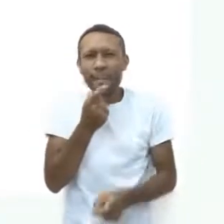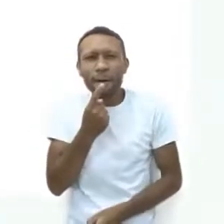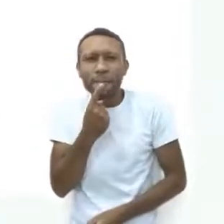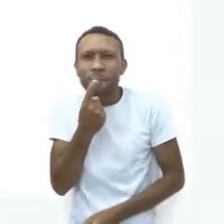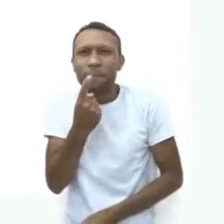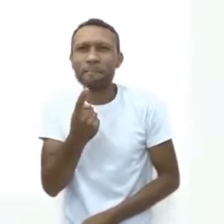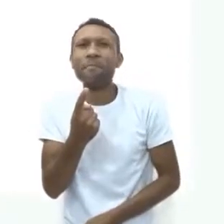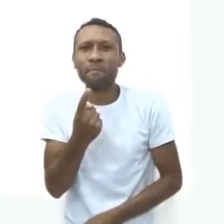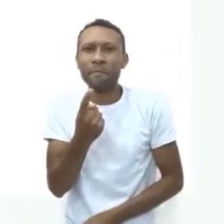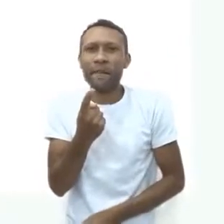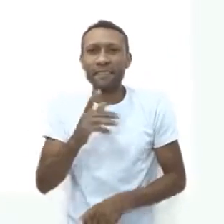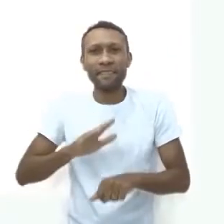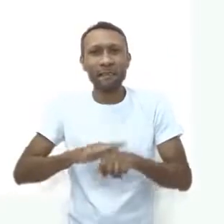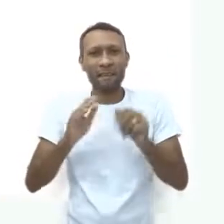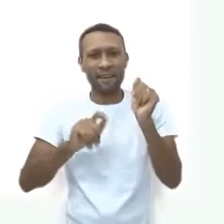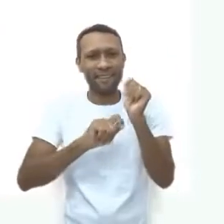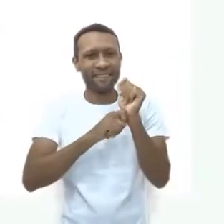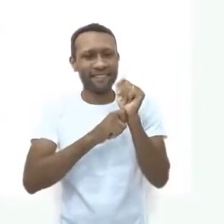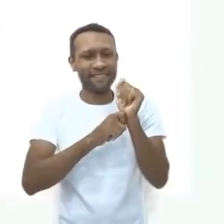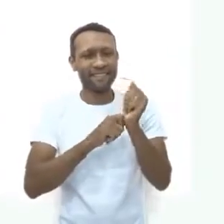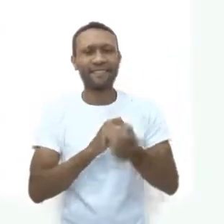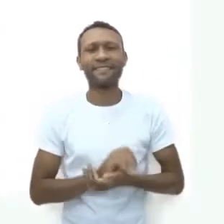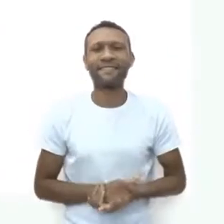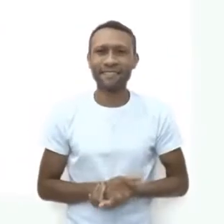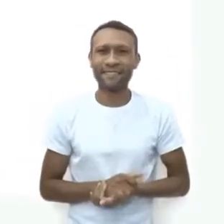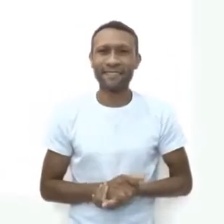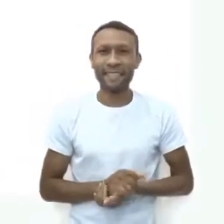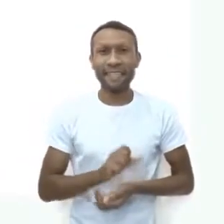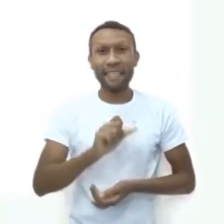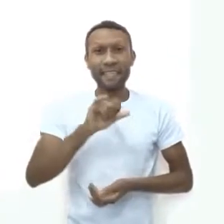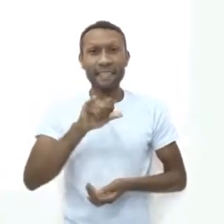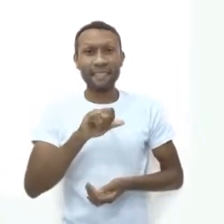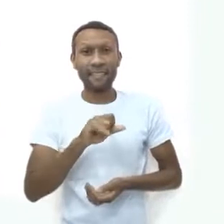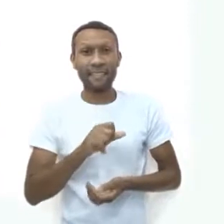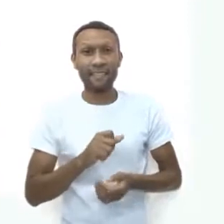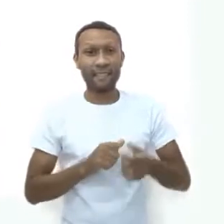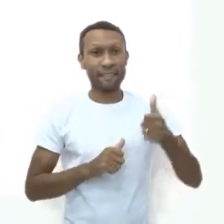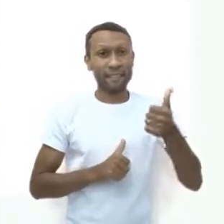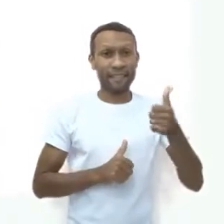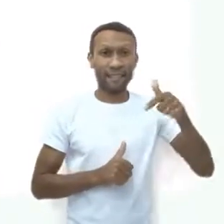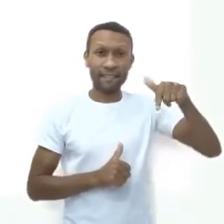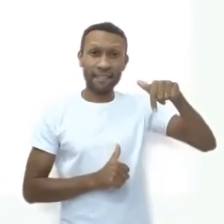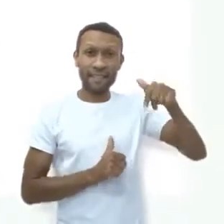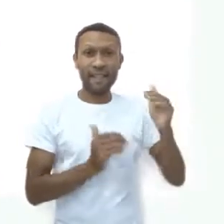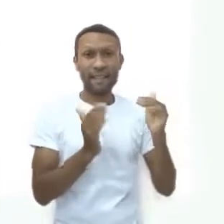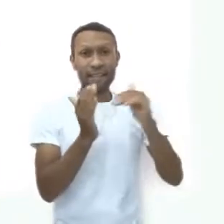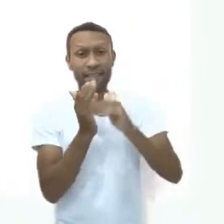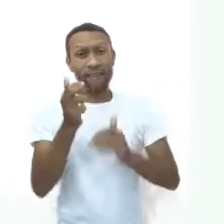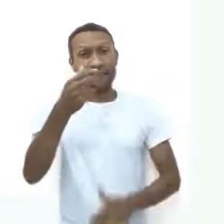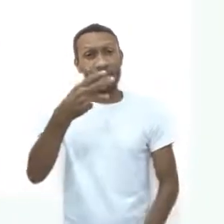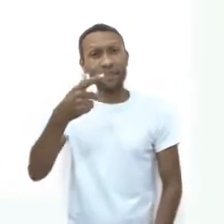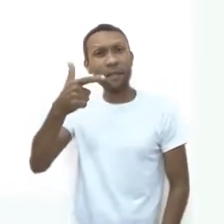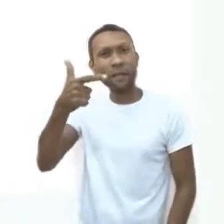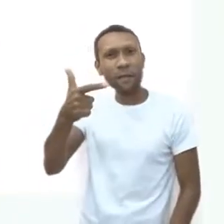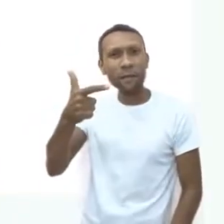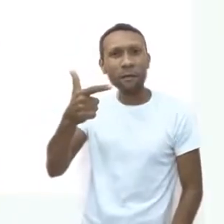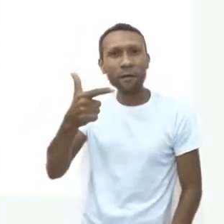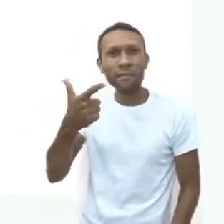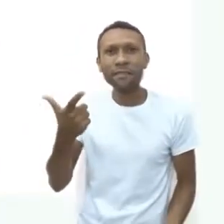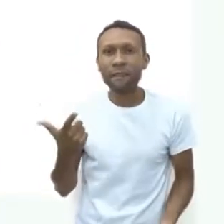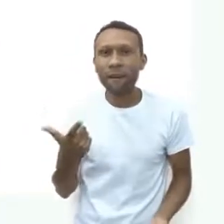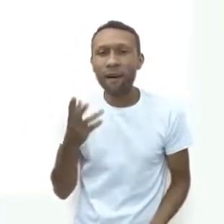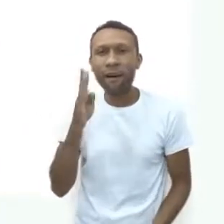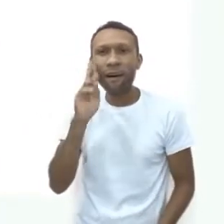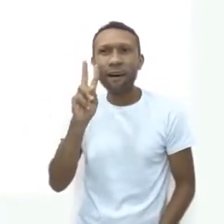pertinho de ficar mais seguro na internet. E se você fez de dezessete a trinta e dois pontos, olha